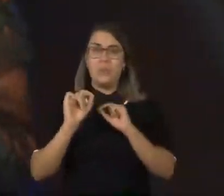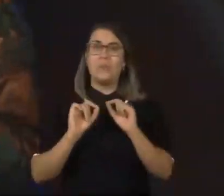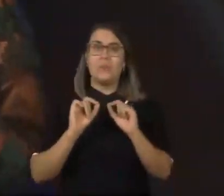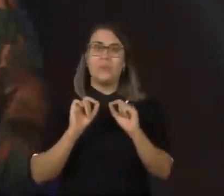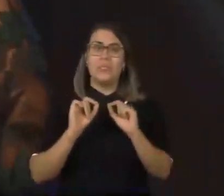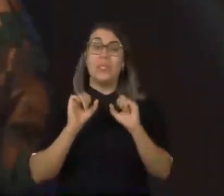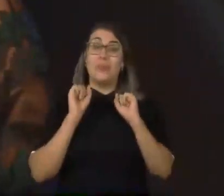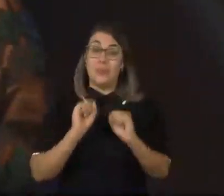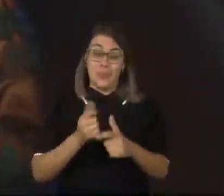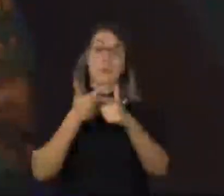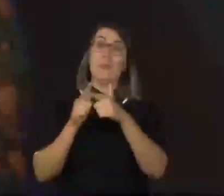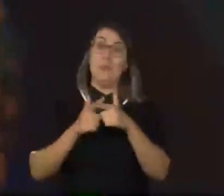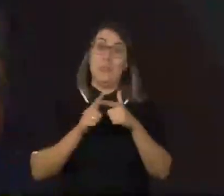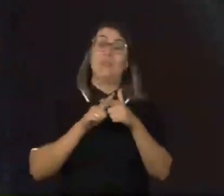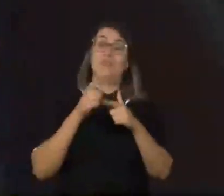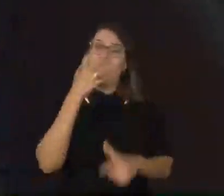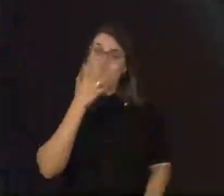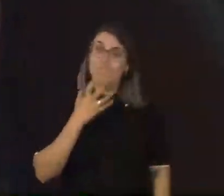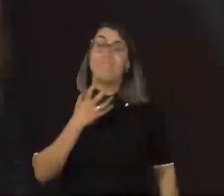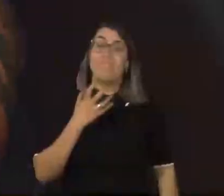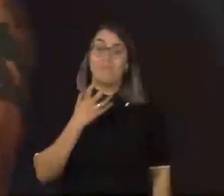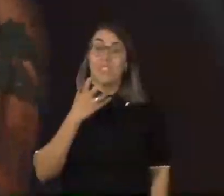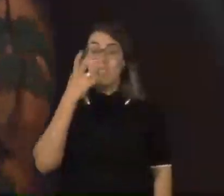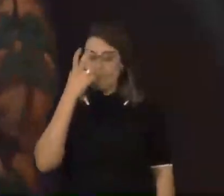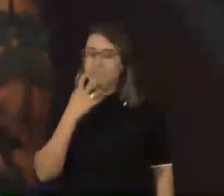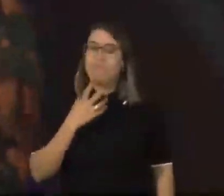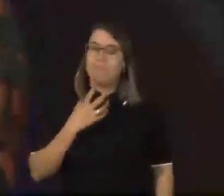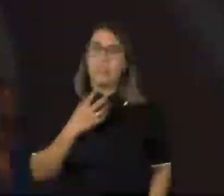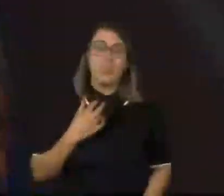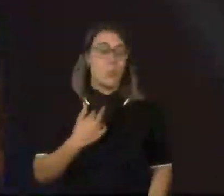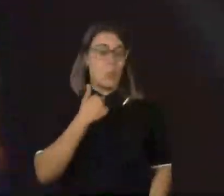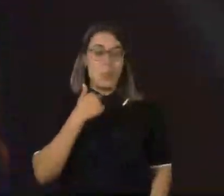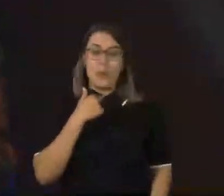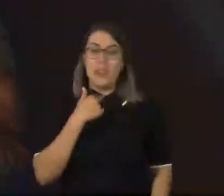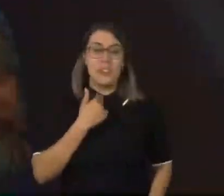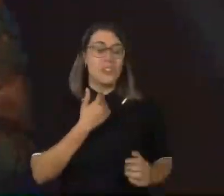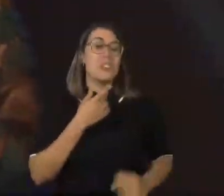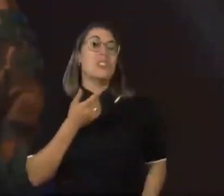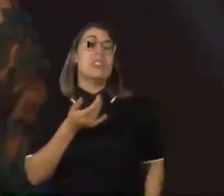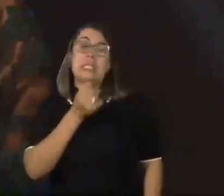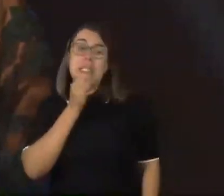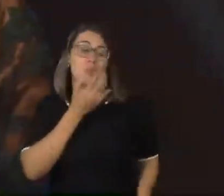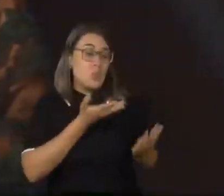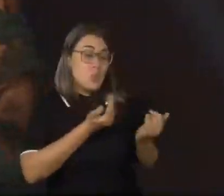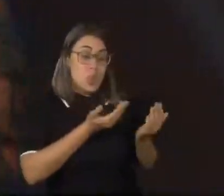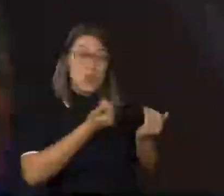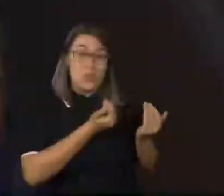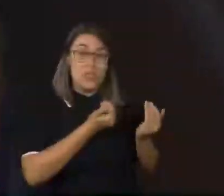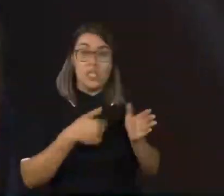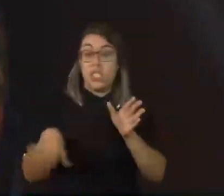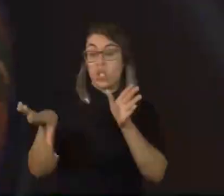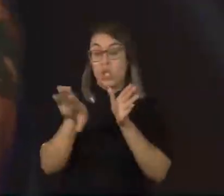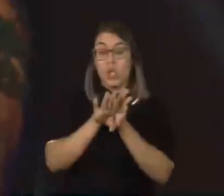desastroso. Não dá para a gente ver adolescentes e, às vezes, adultos jovens chegando num